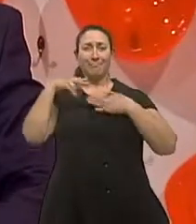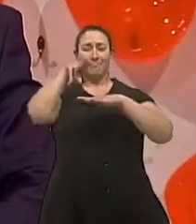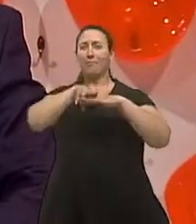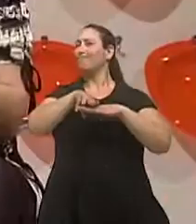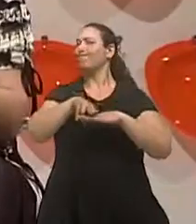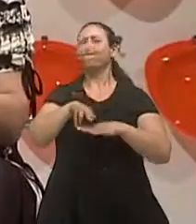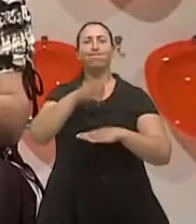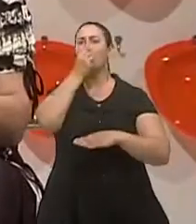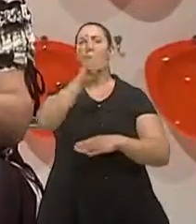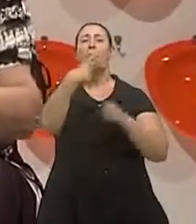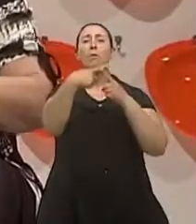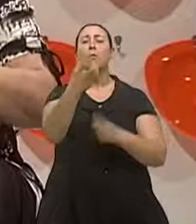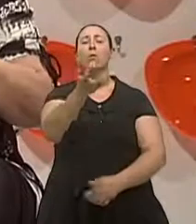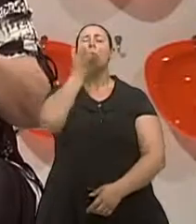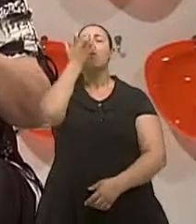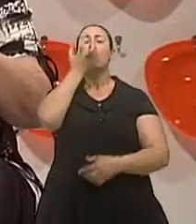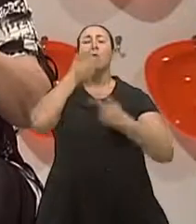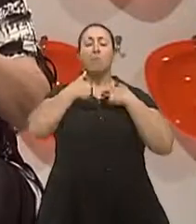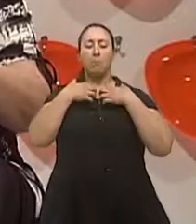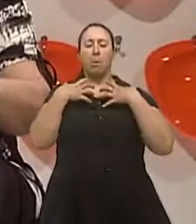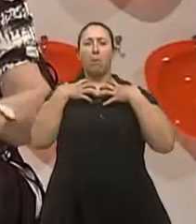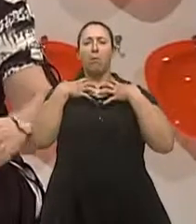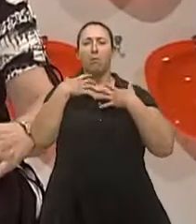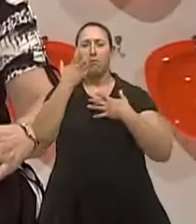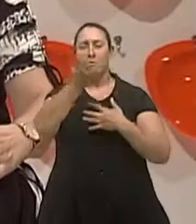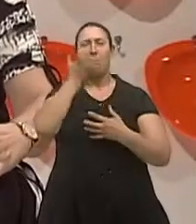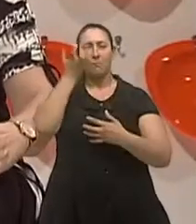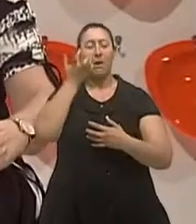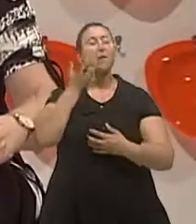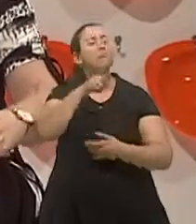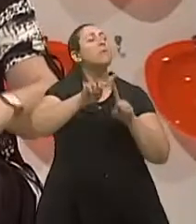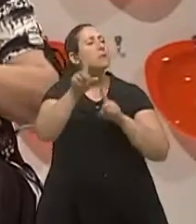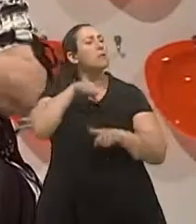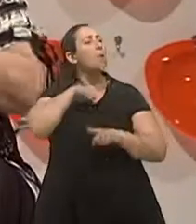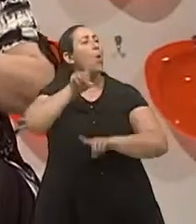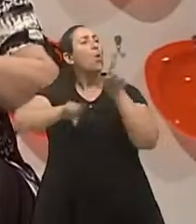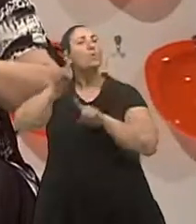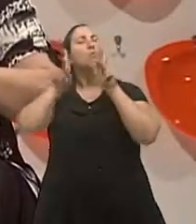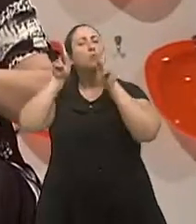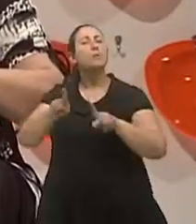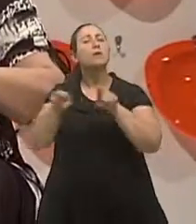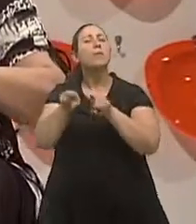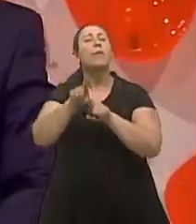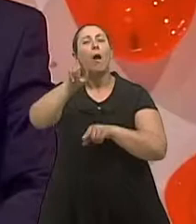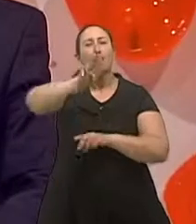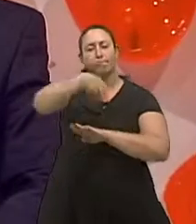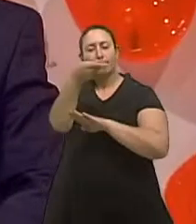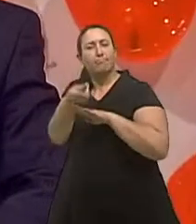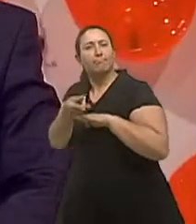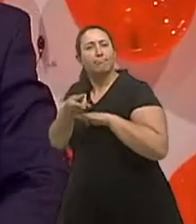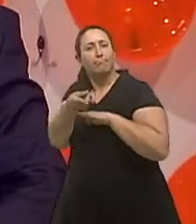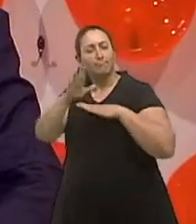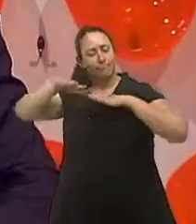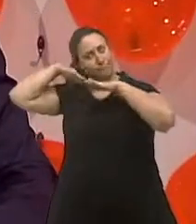interfere e travesseiro tem gente que dorme quase sentado tem gente que dorme com a cabeça abaixo do nível do corpo tem a ver?